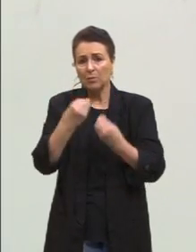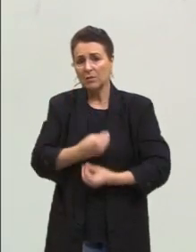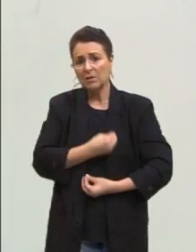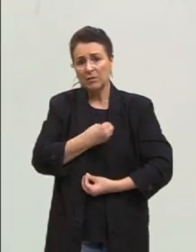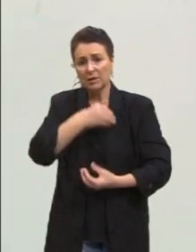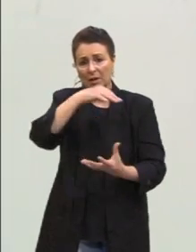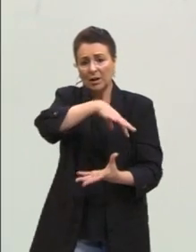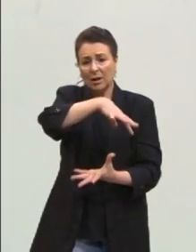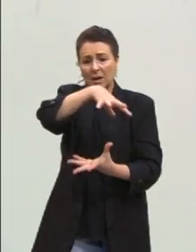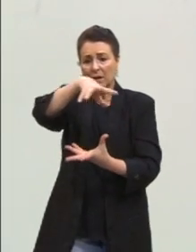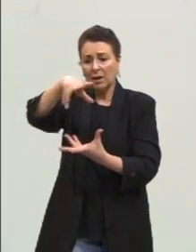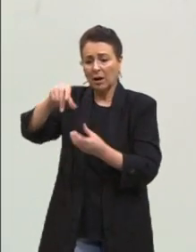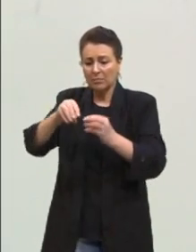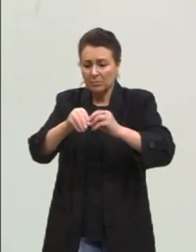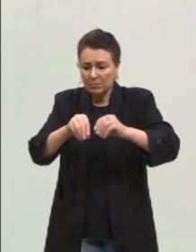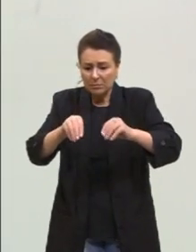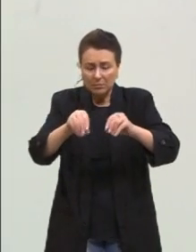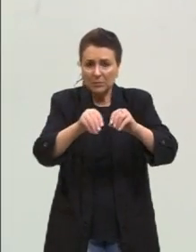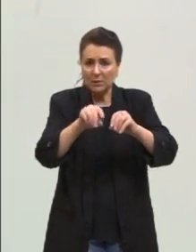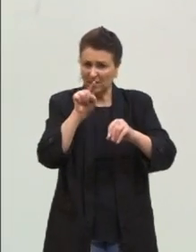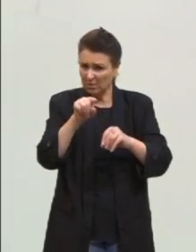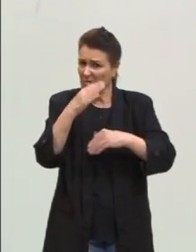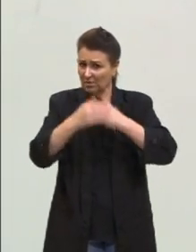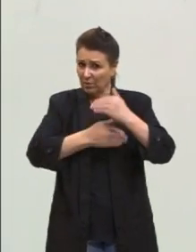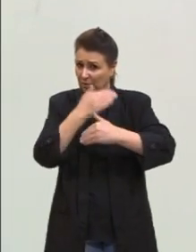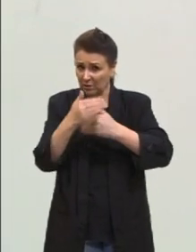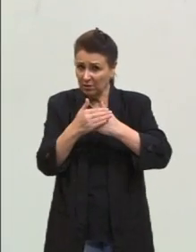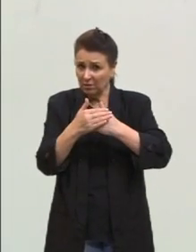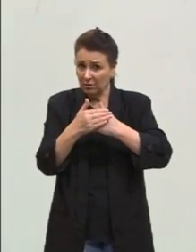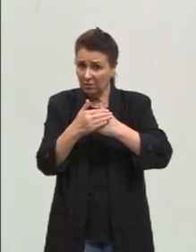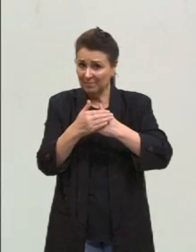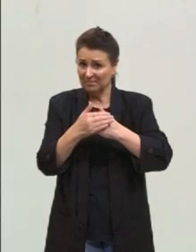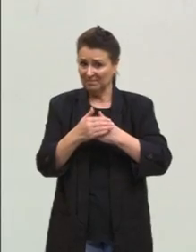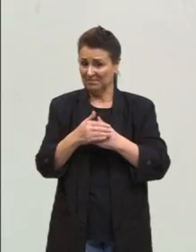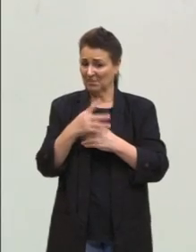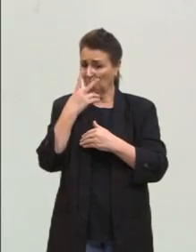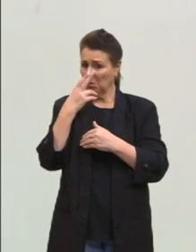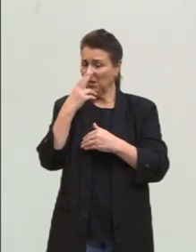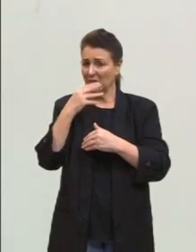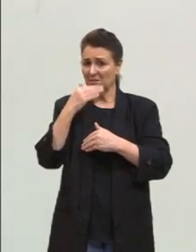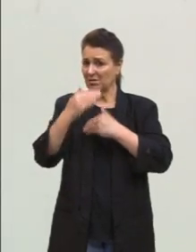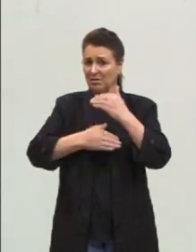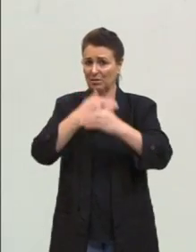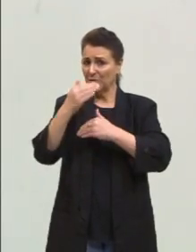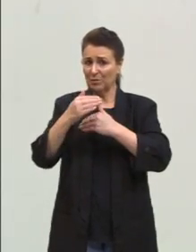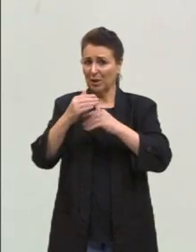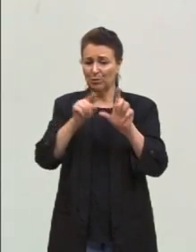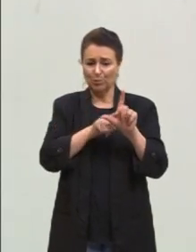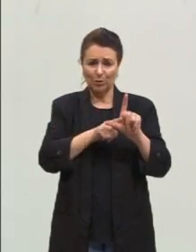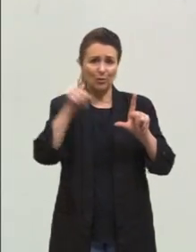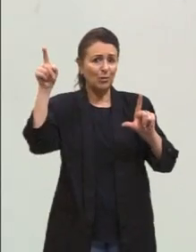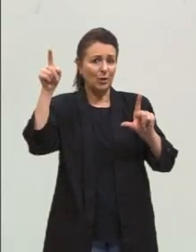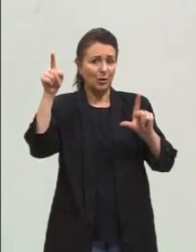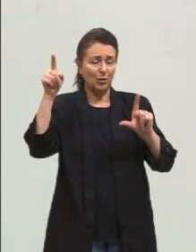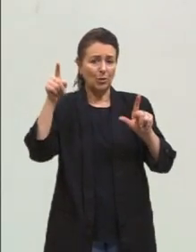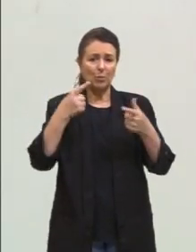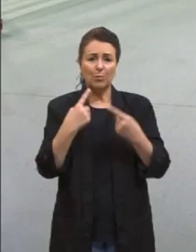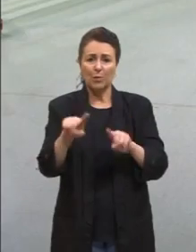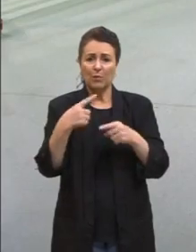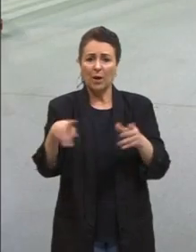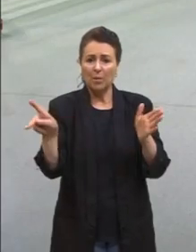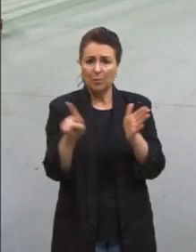terra. E isso é desenvolvimento? Não me parece muito desenvolvido, muito evoluído, a gente causar a nossa própria extinção.